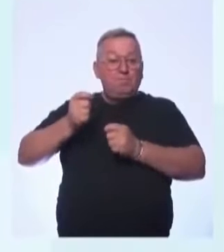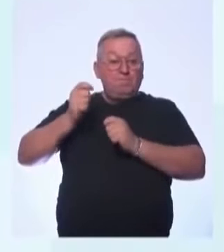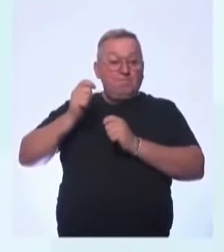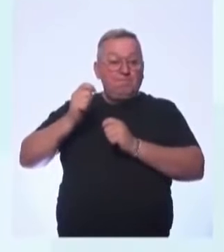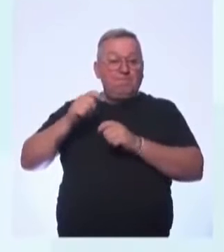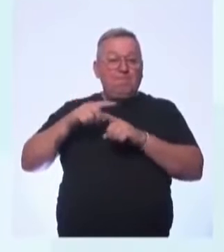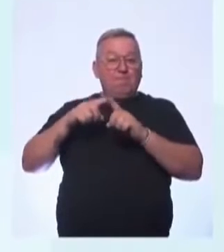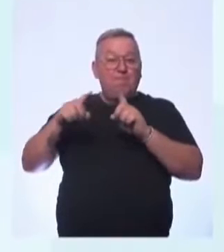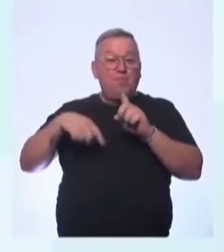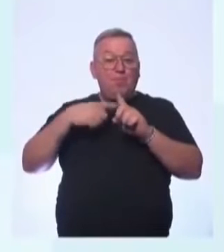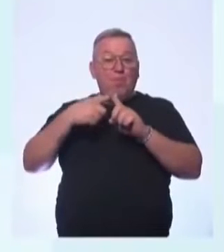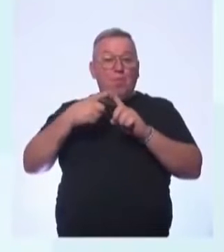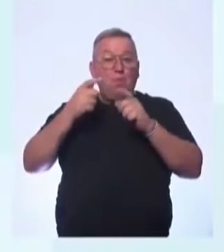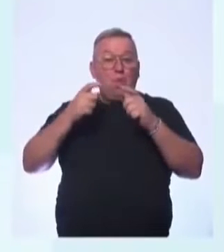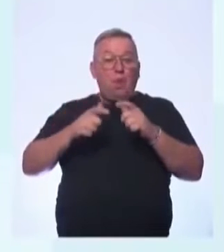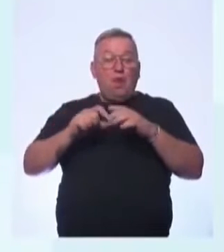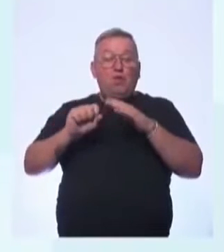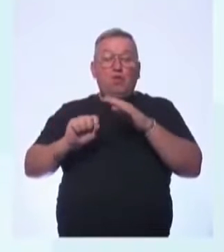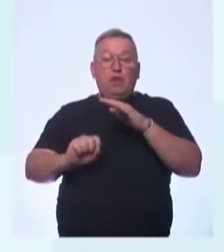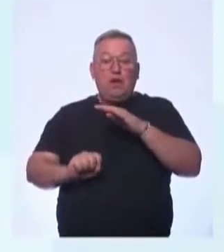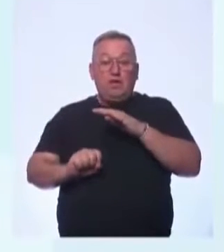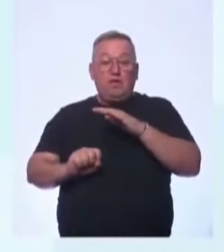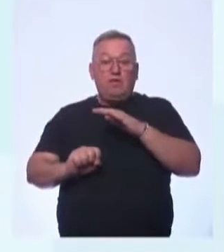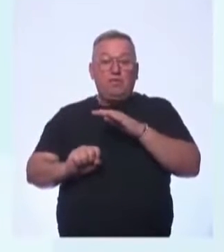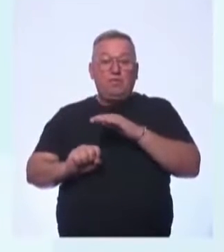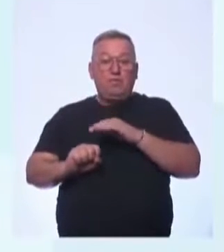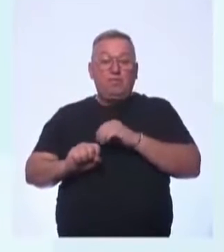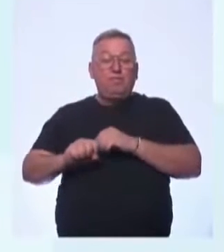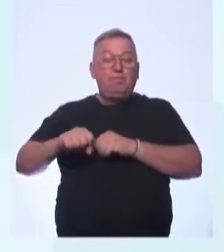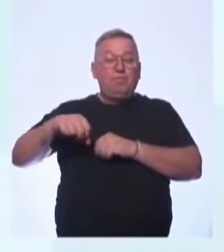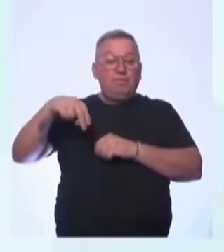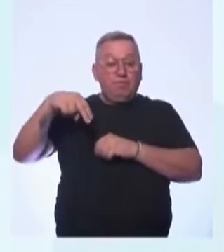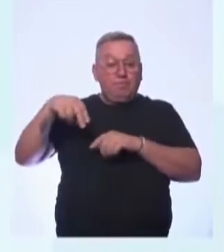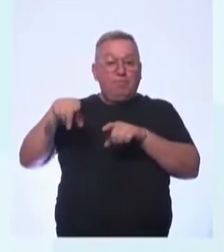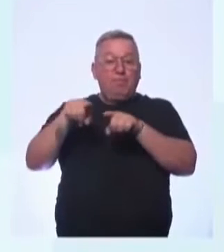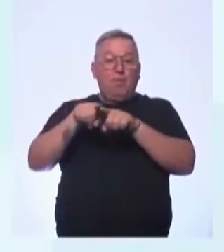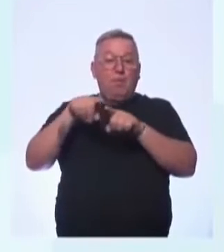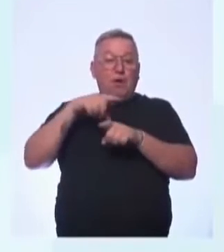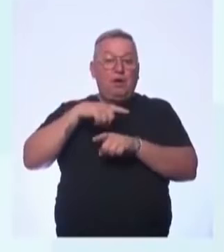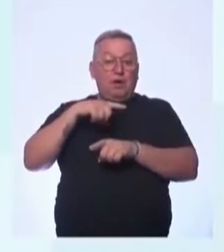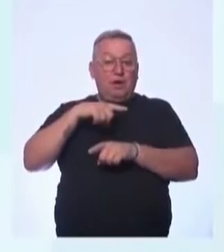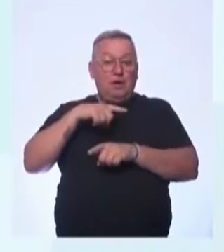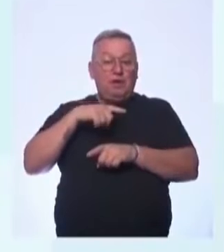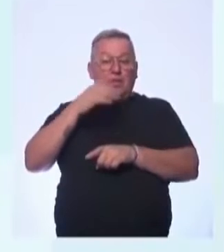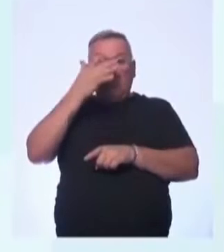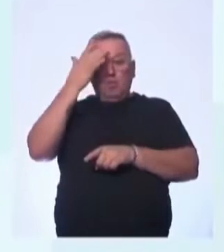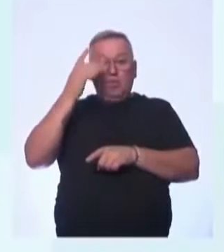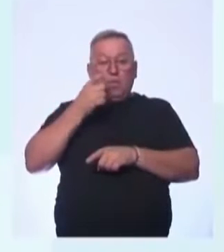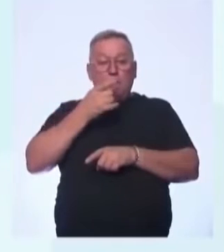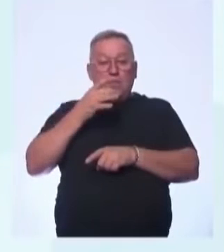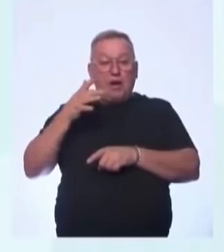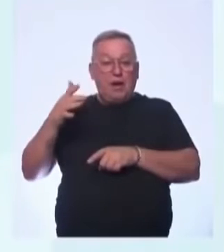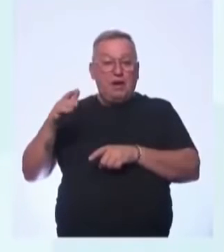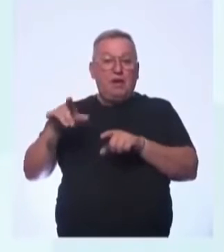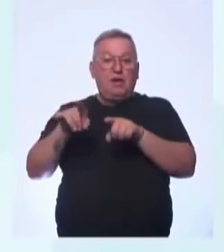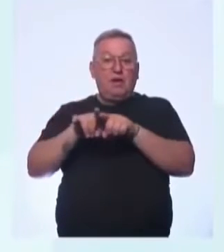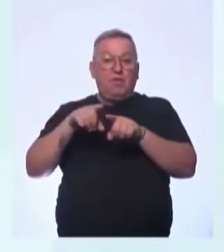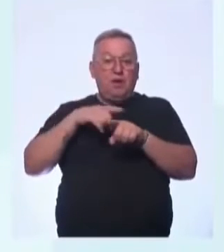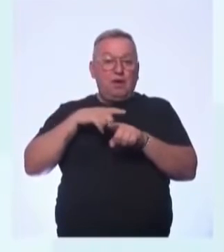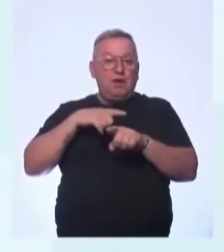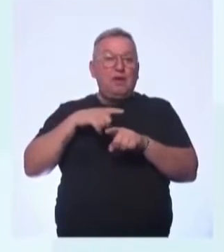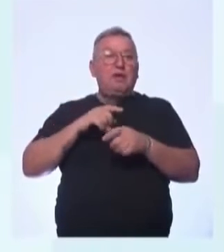que estão mais na região sudeste para a região nordeste. Nós temos também os praieiros, que também estão na área